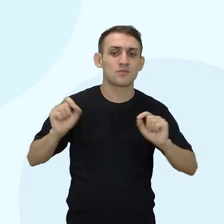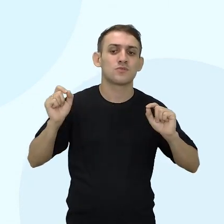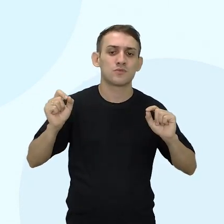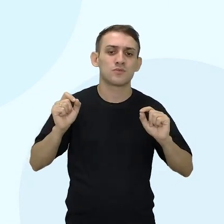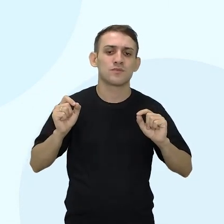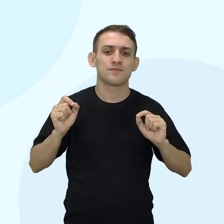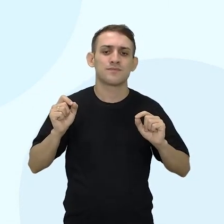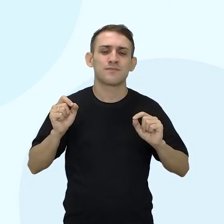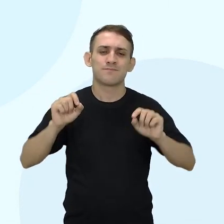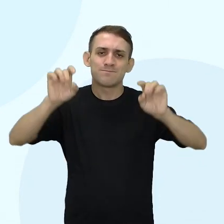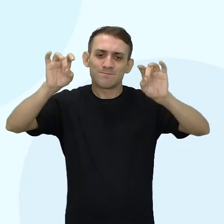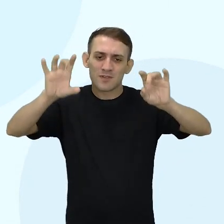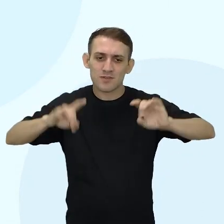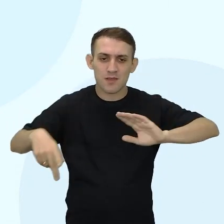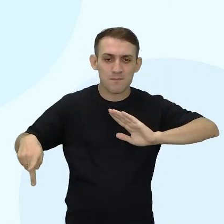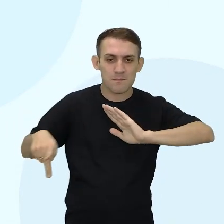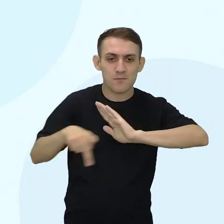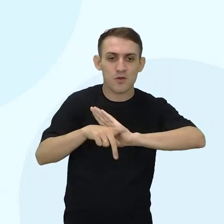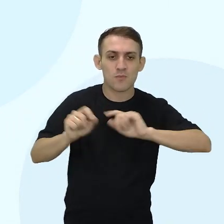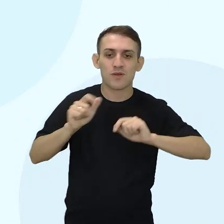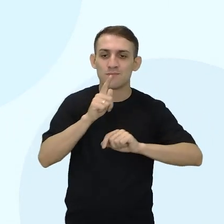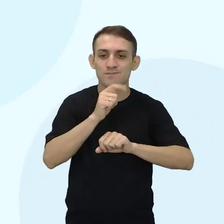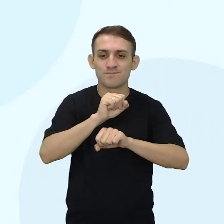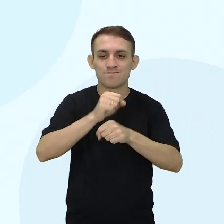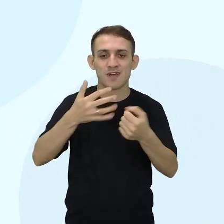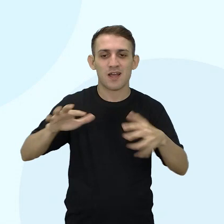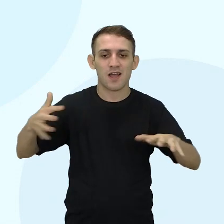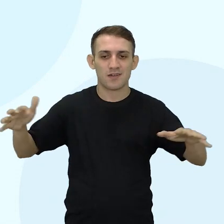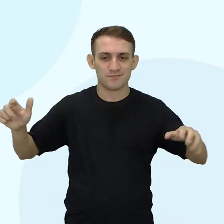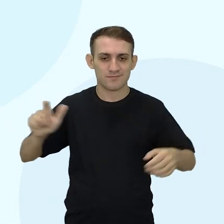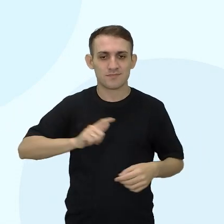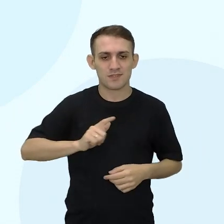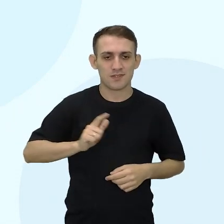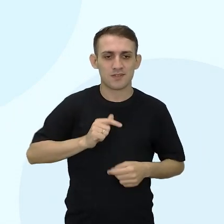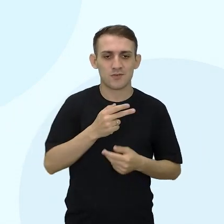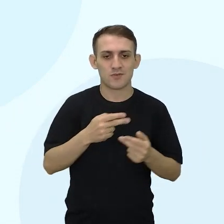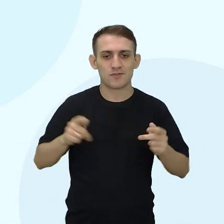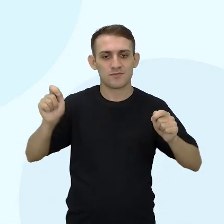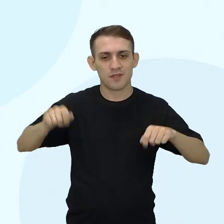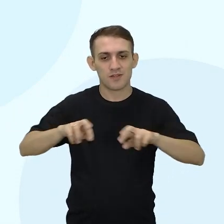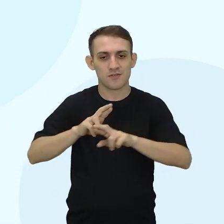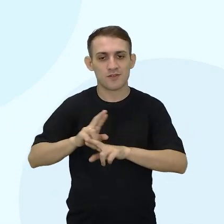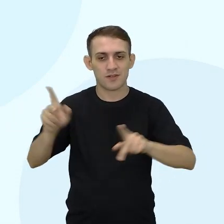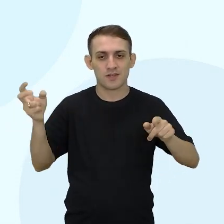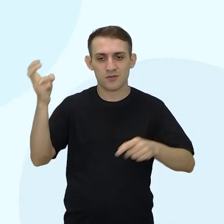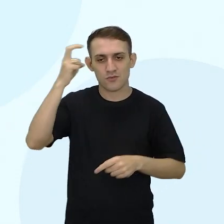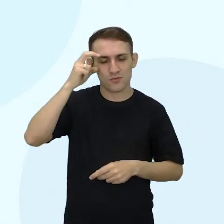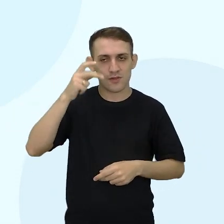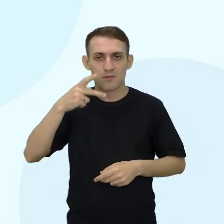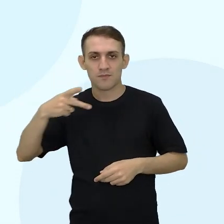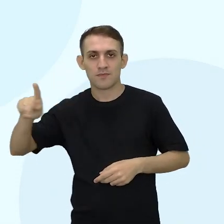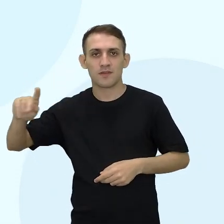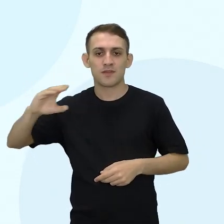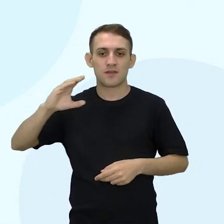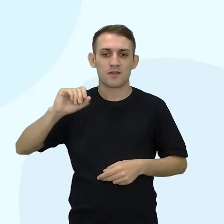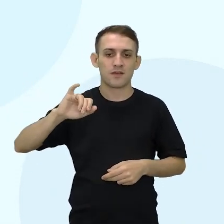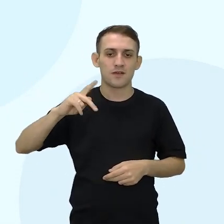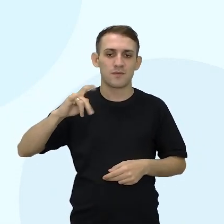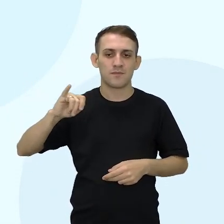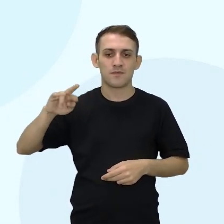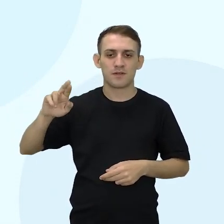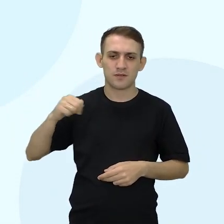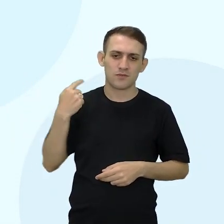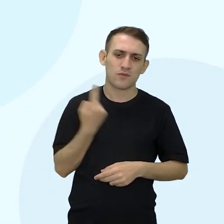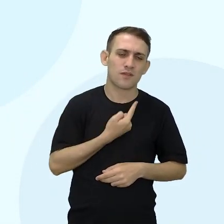especial com o mar. Um dos fatores que a diferencia da cultura caipira. Então